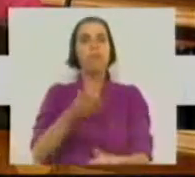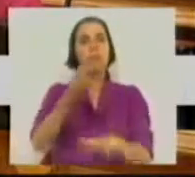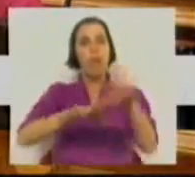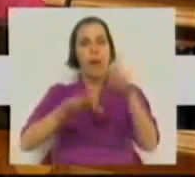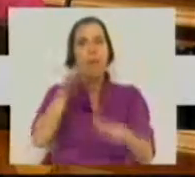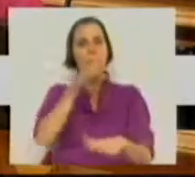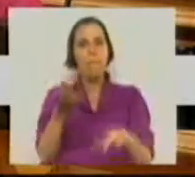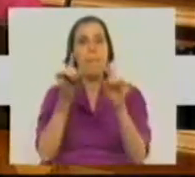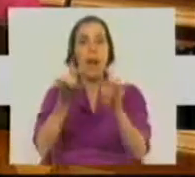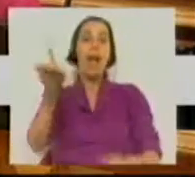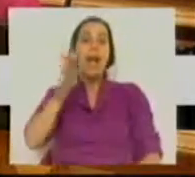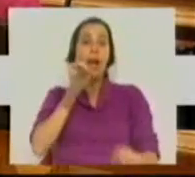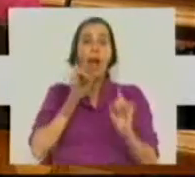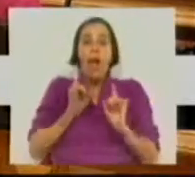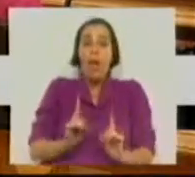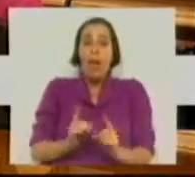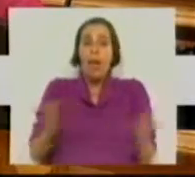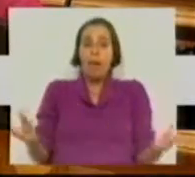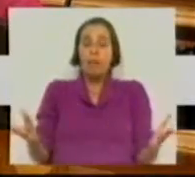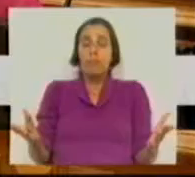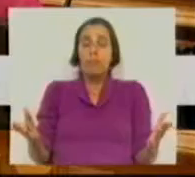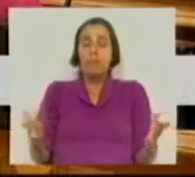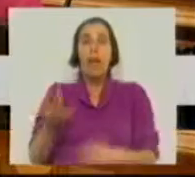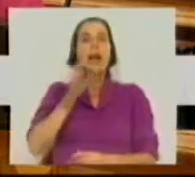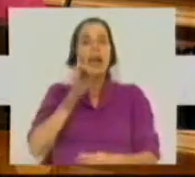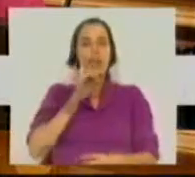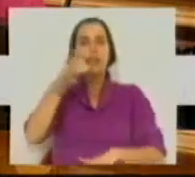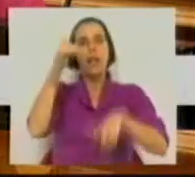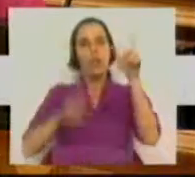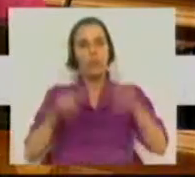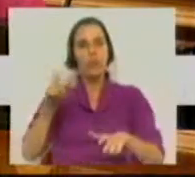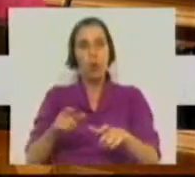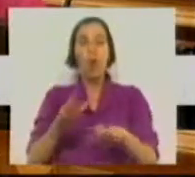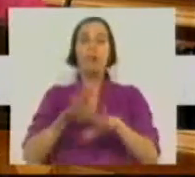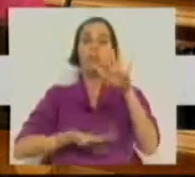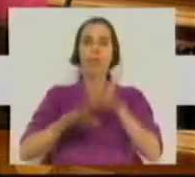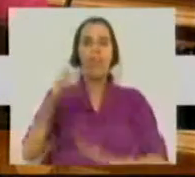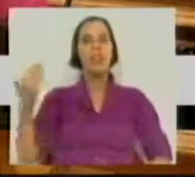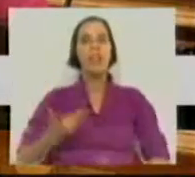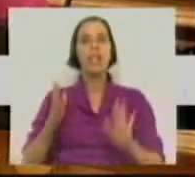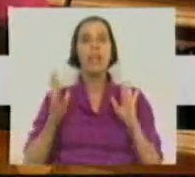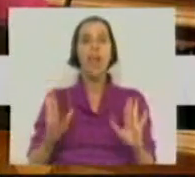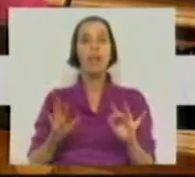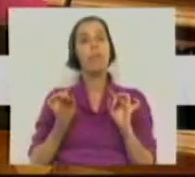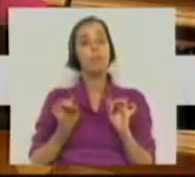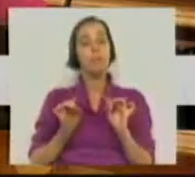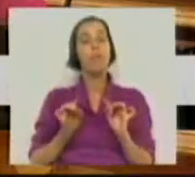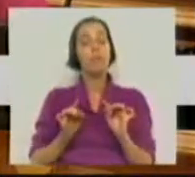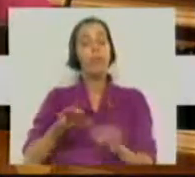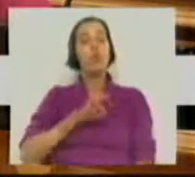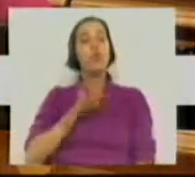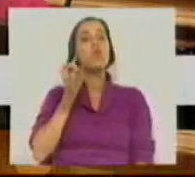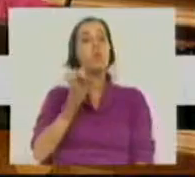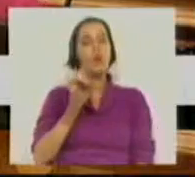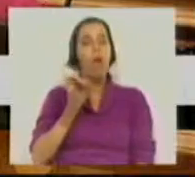exercício. Garantia é isso mesmo, garantir aos cidadãos o exercício do direito e é aquilo que os